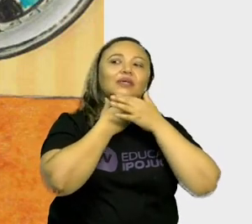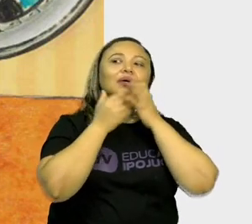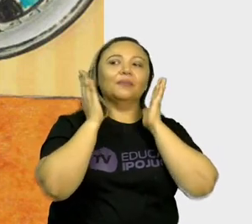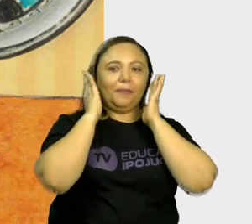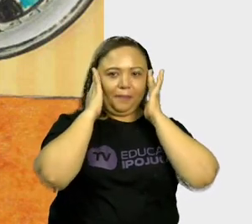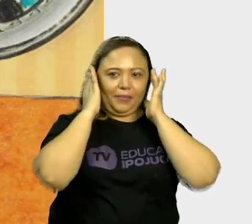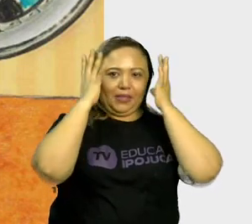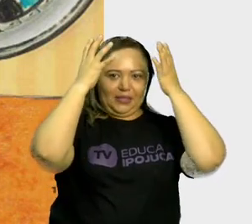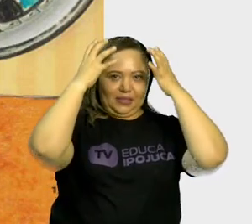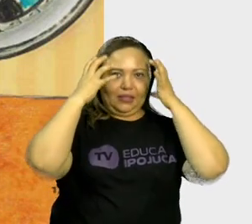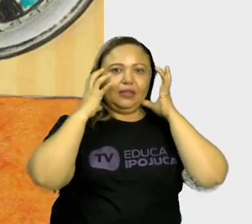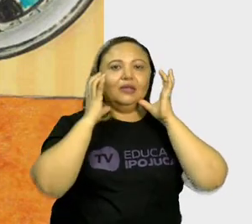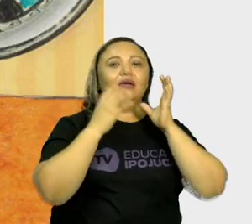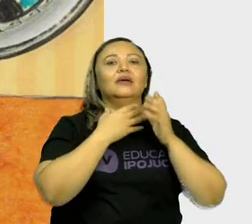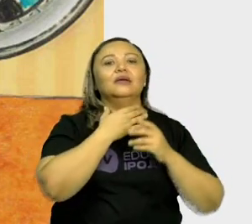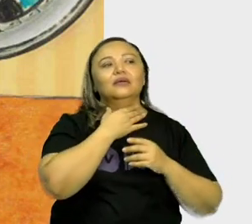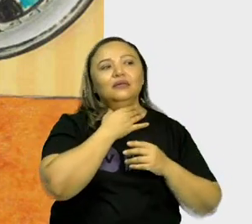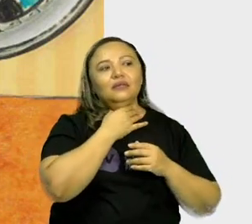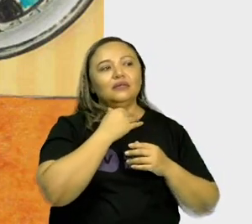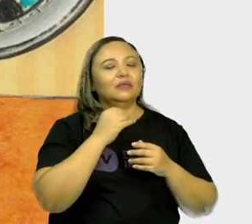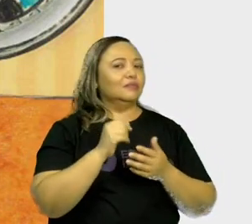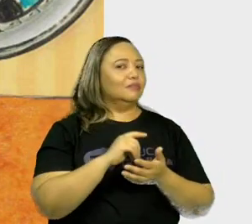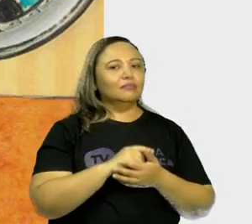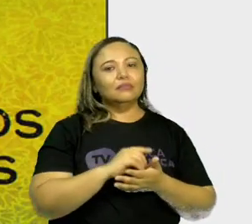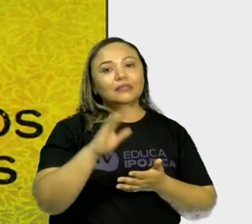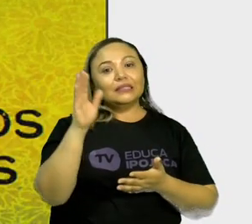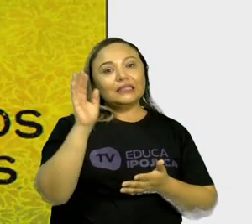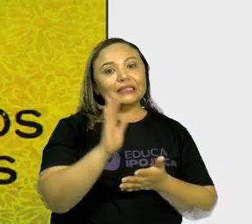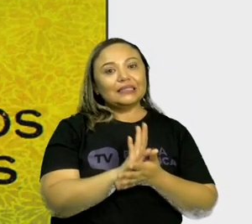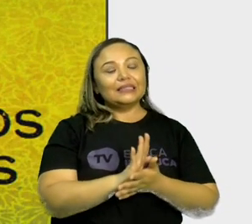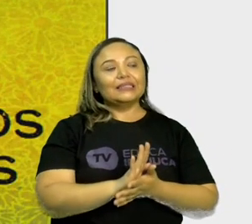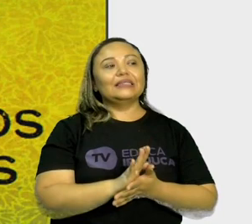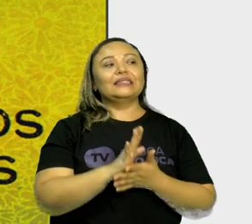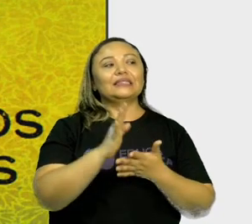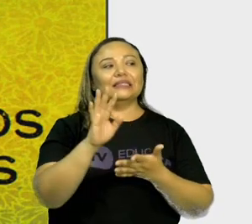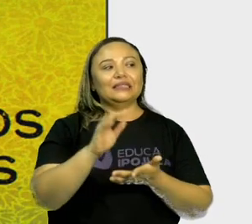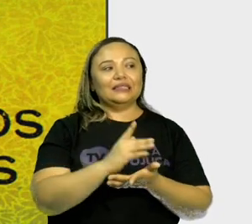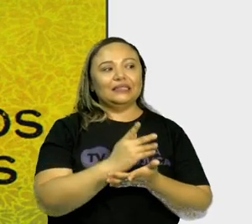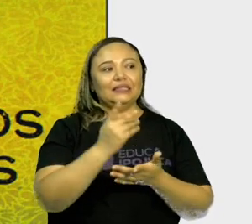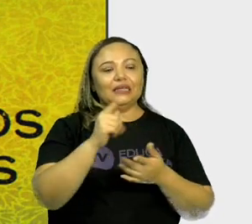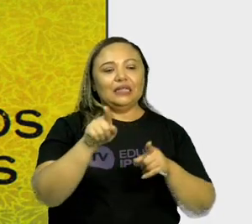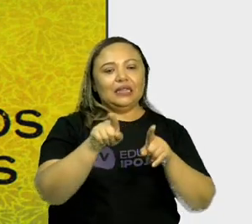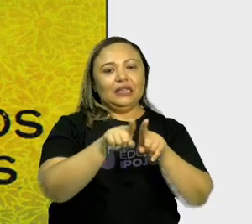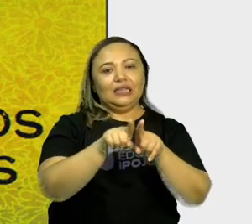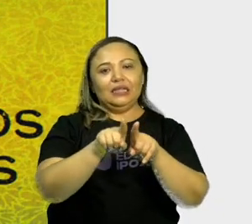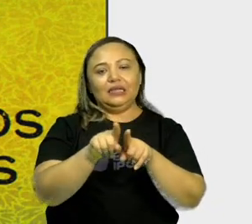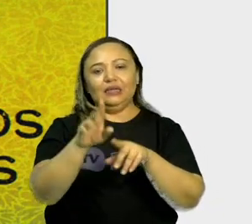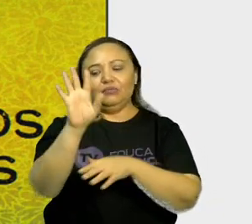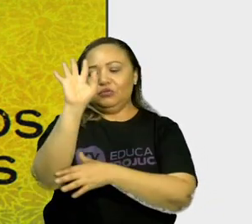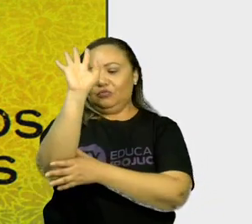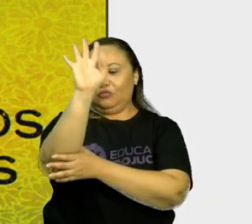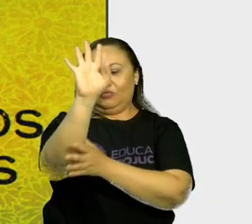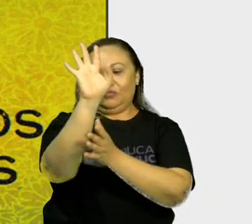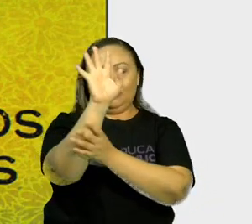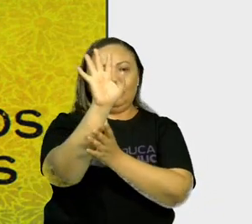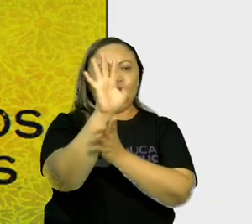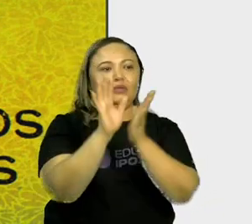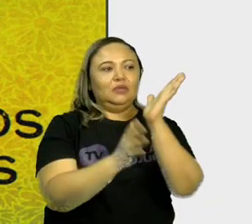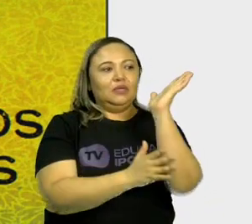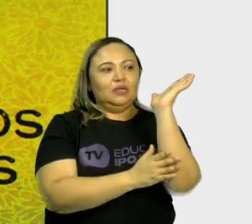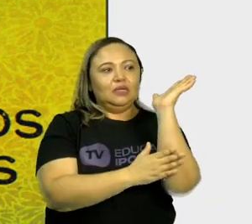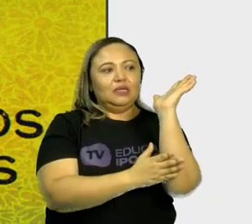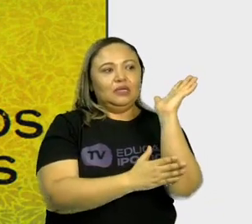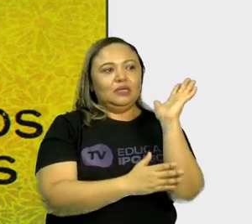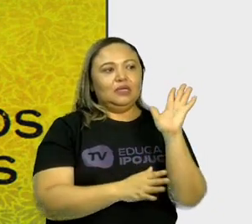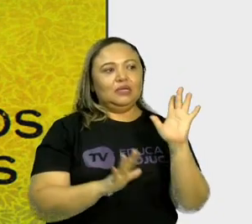cabeça. Não importa o que aconteça. Temos também os braços e as